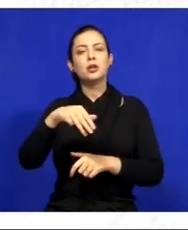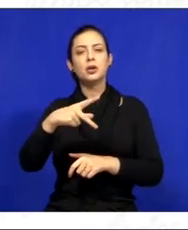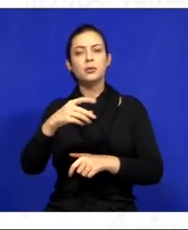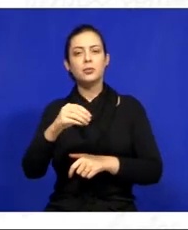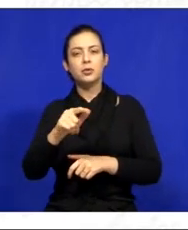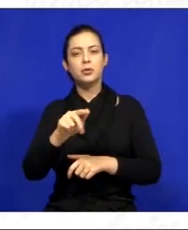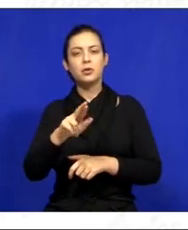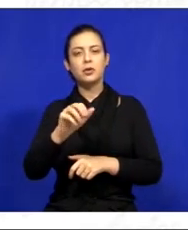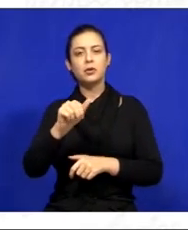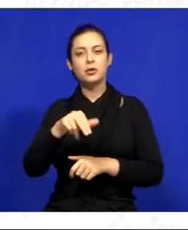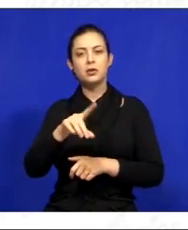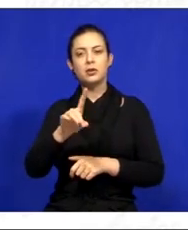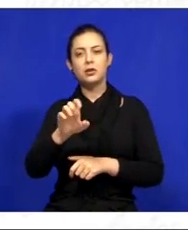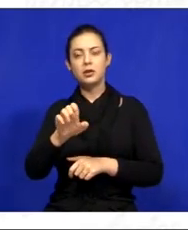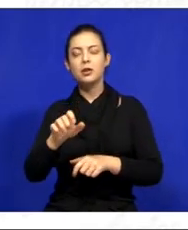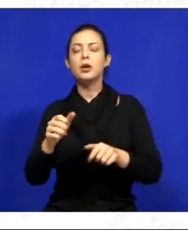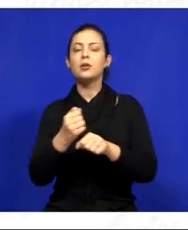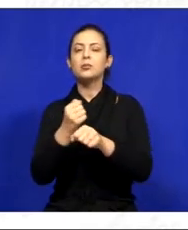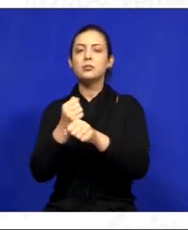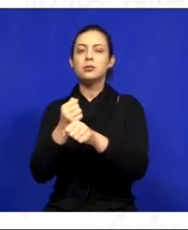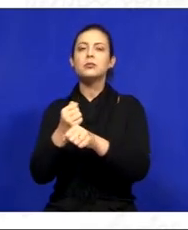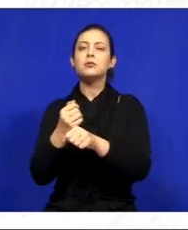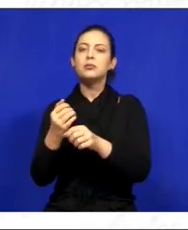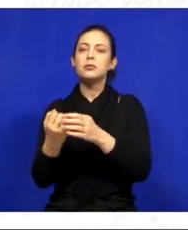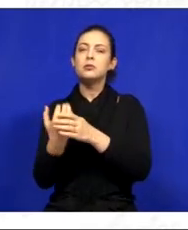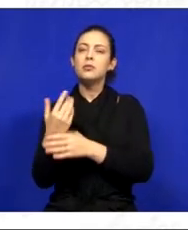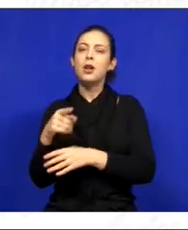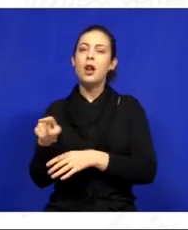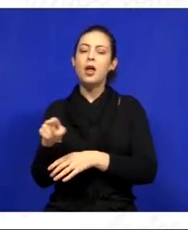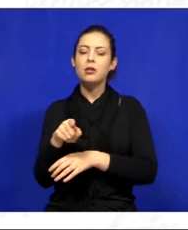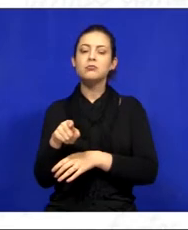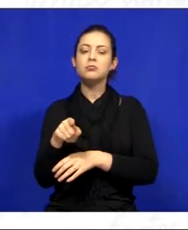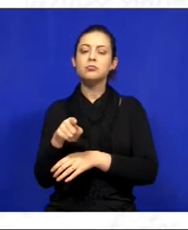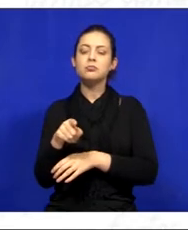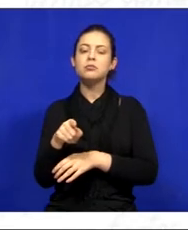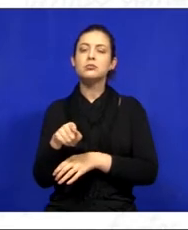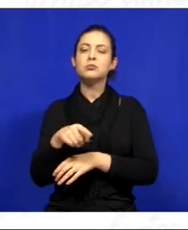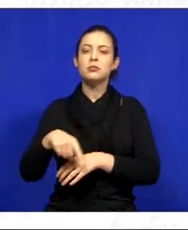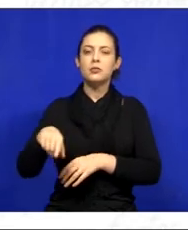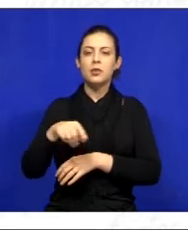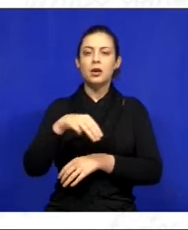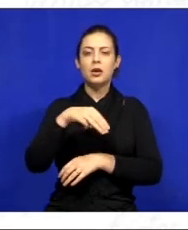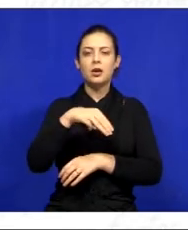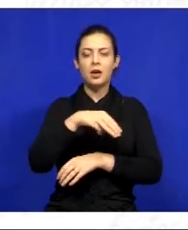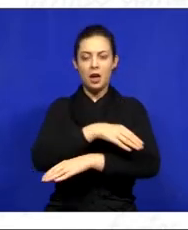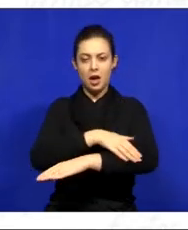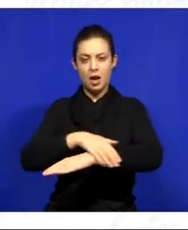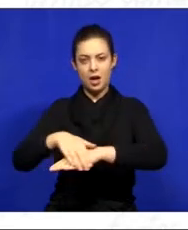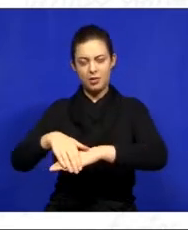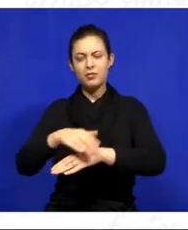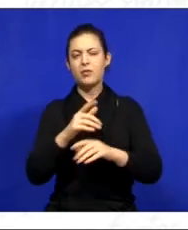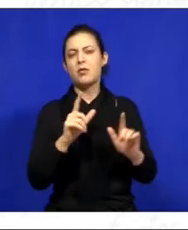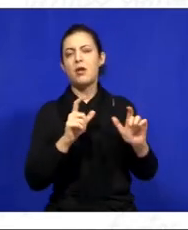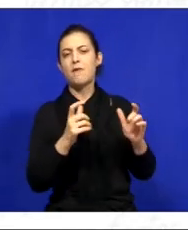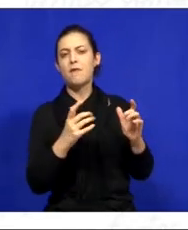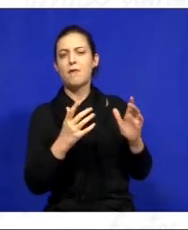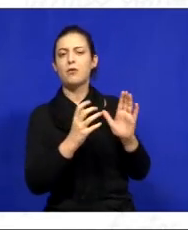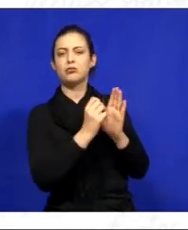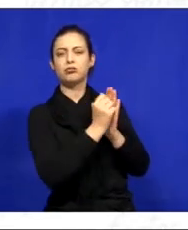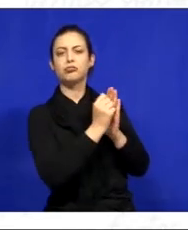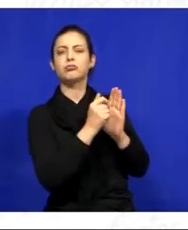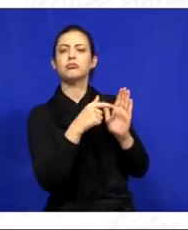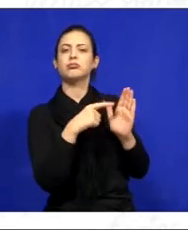de instalação da adutora de água da Major Acácio. Aí na foto nós registramos aí